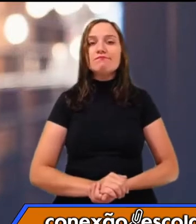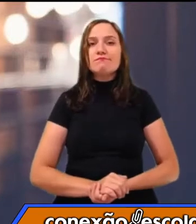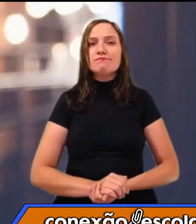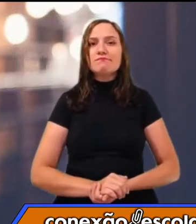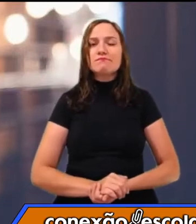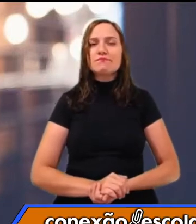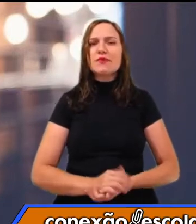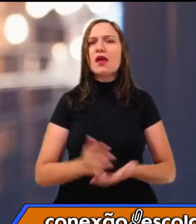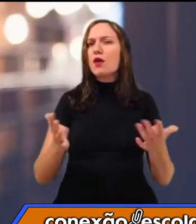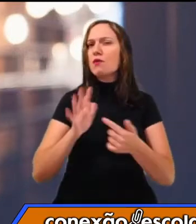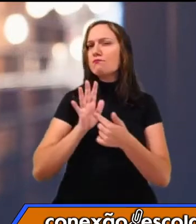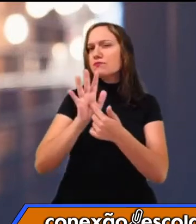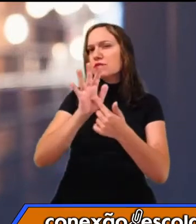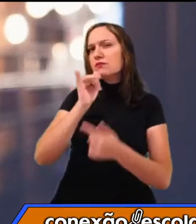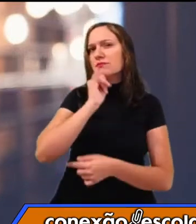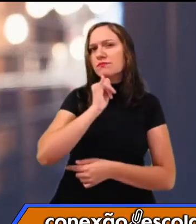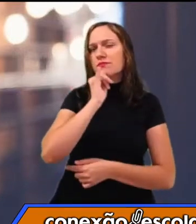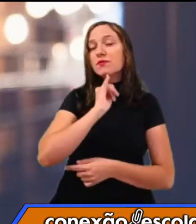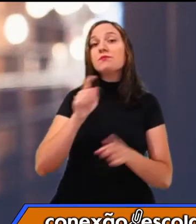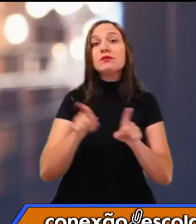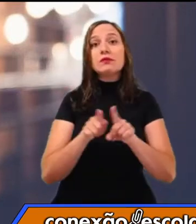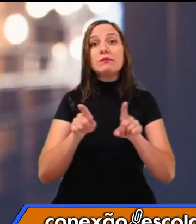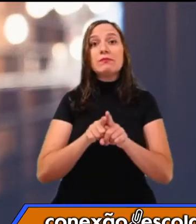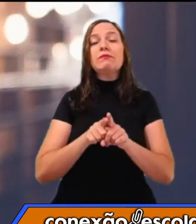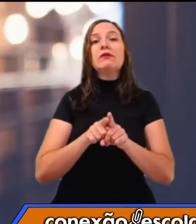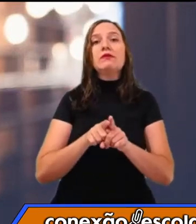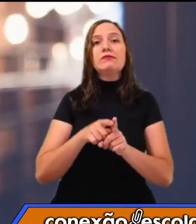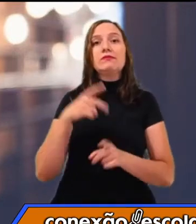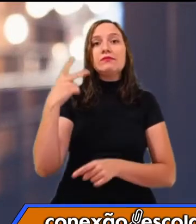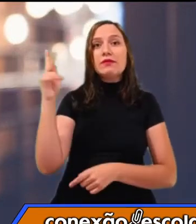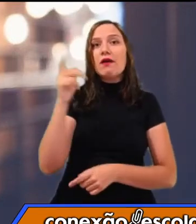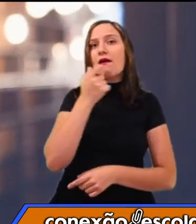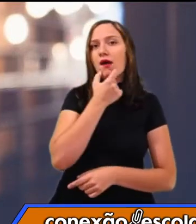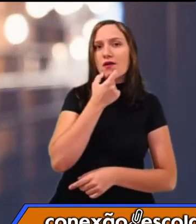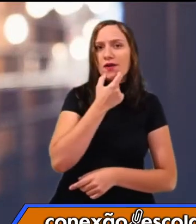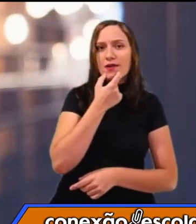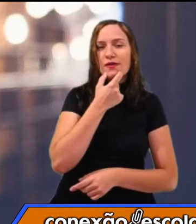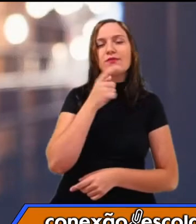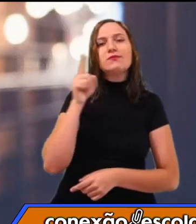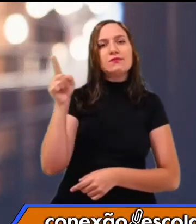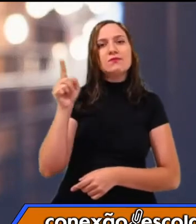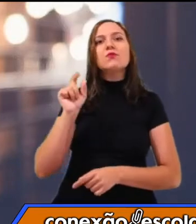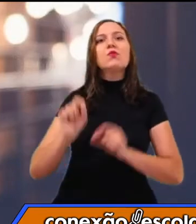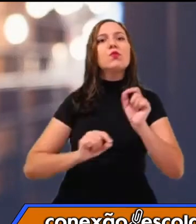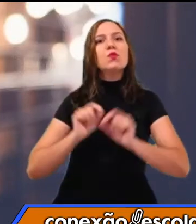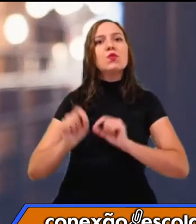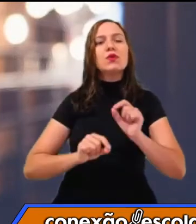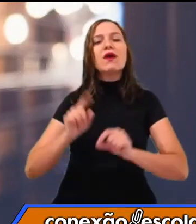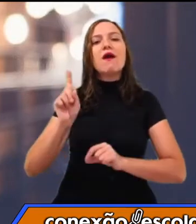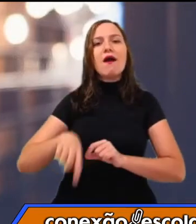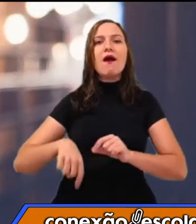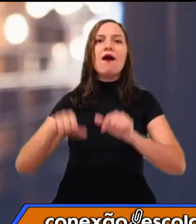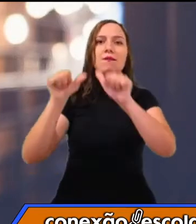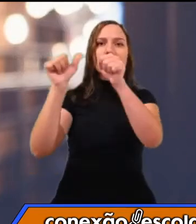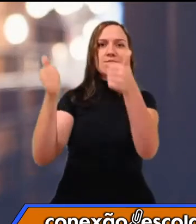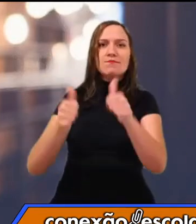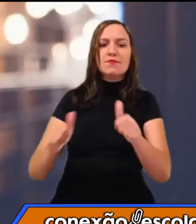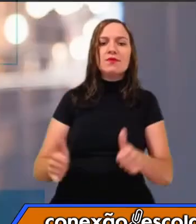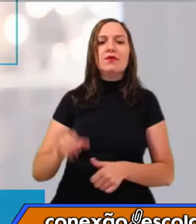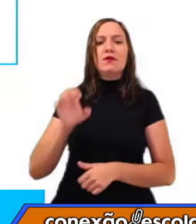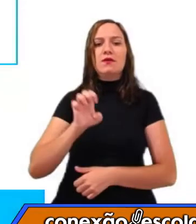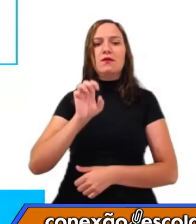de um caso que aconteceu na Inglaterra, né? O caso da estátua de Eduard Colston.